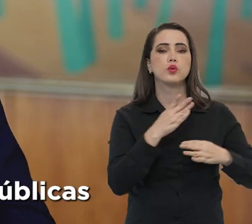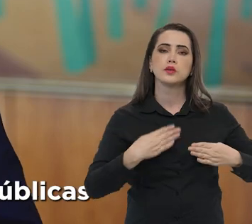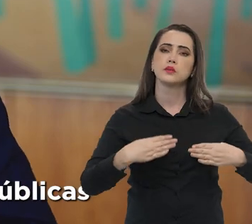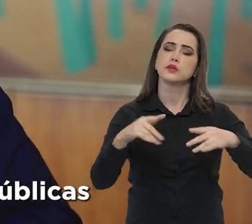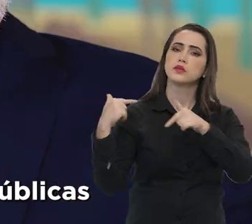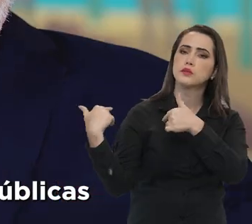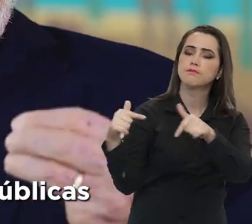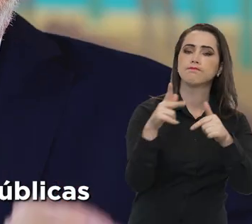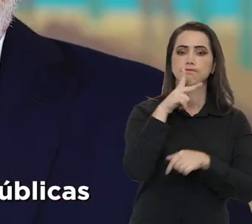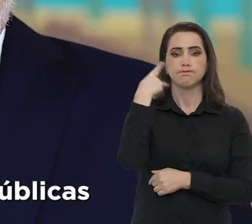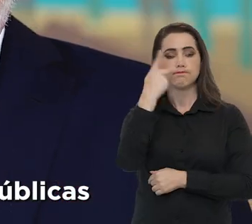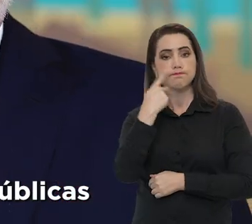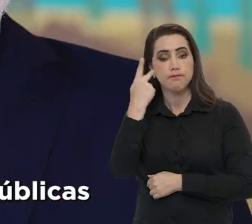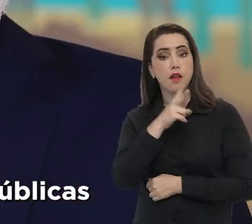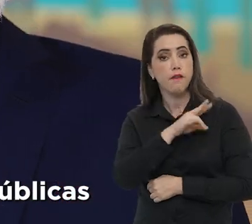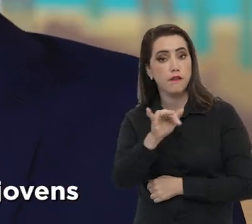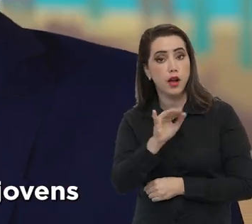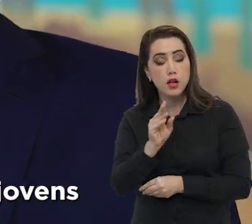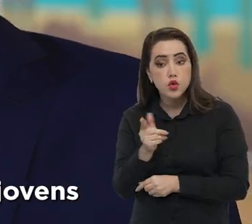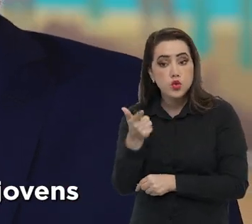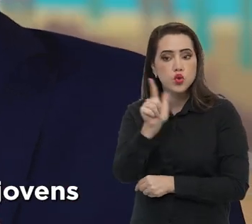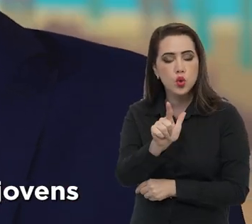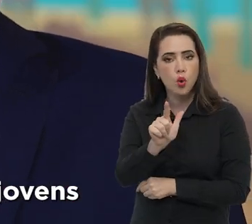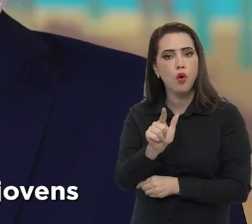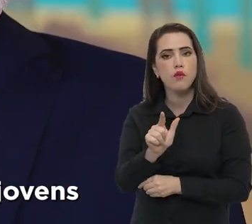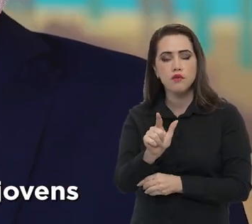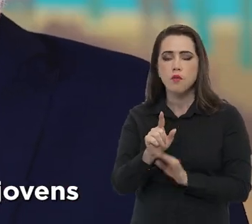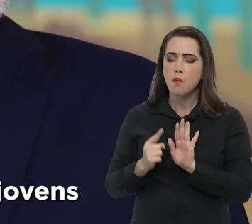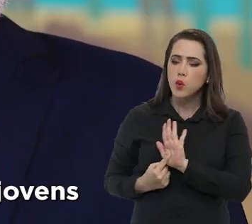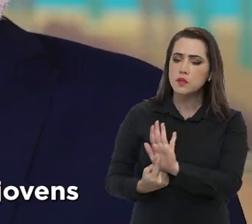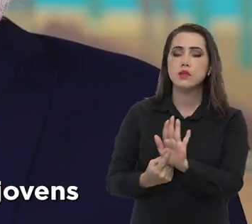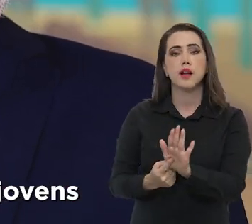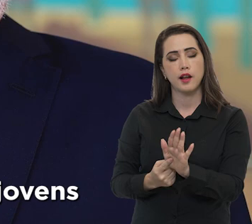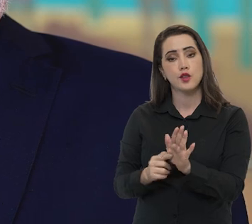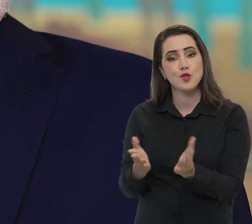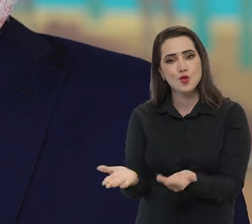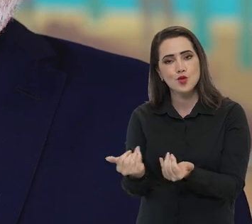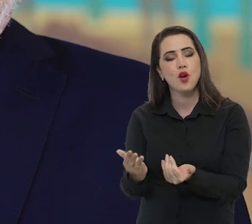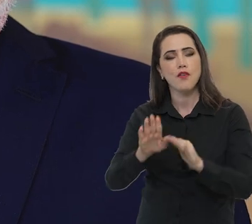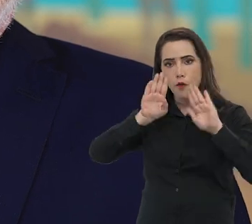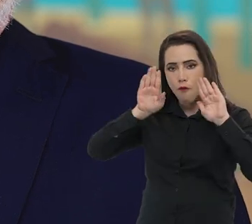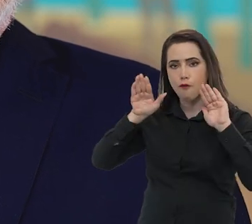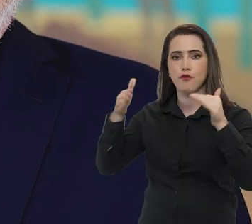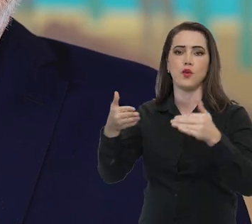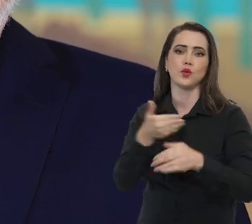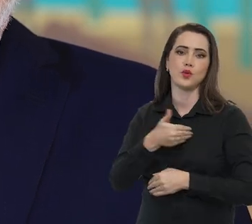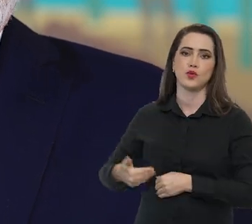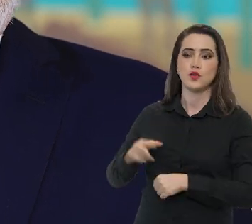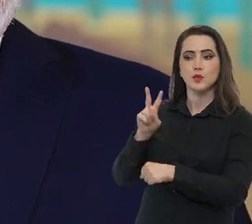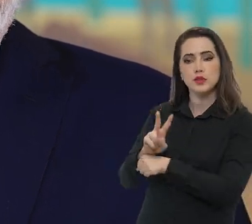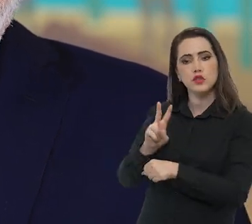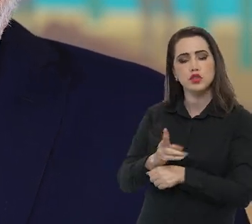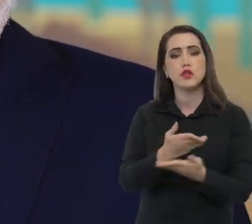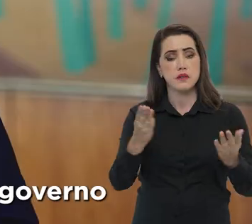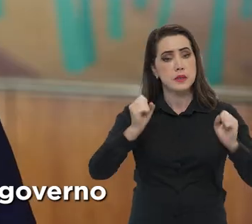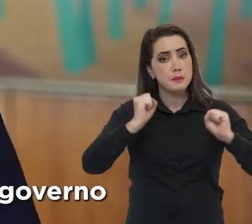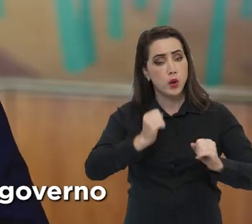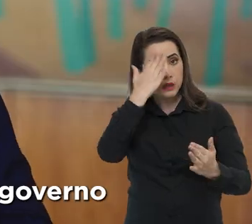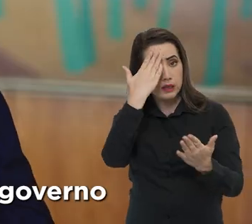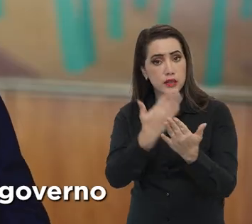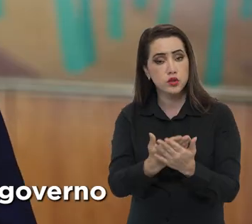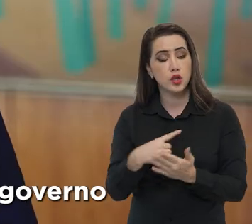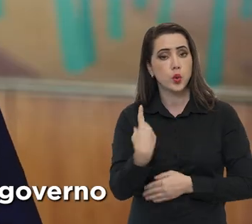que estão trabalhando em políticas públicas, que vão colocar novamente os nossos jovens como prioridade absoluta. Estejam certos.